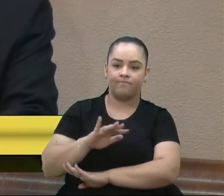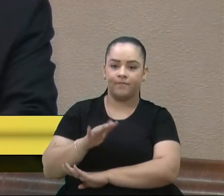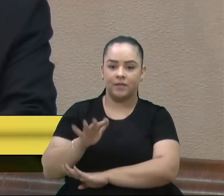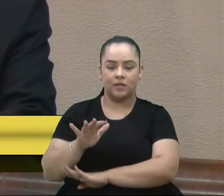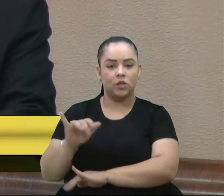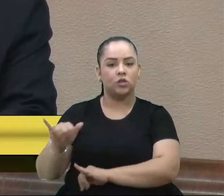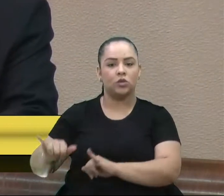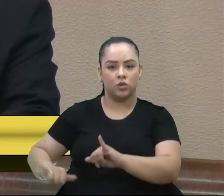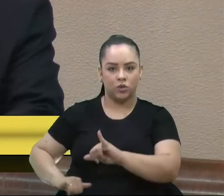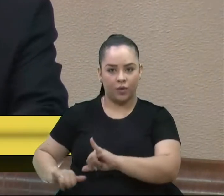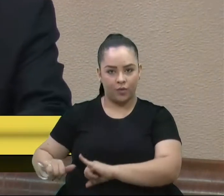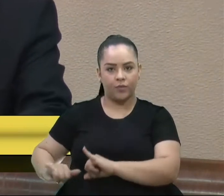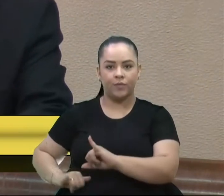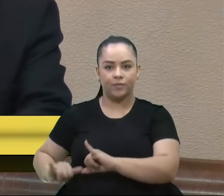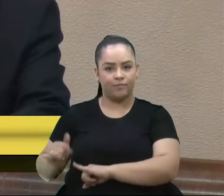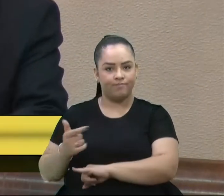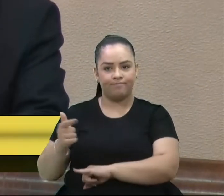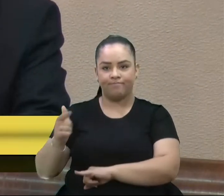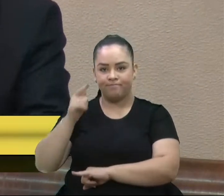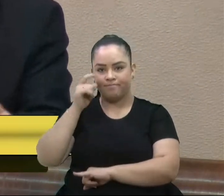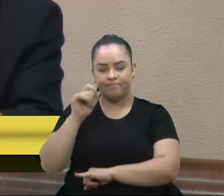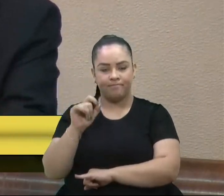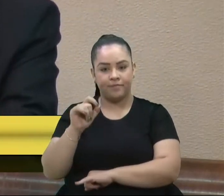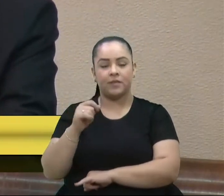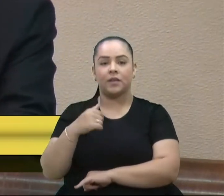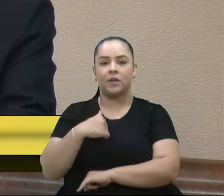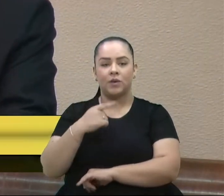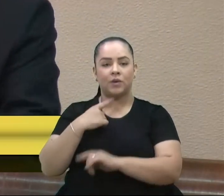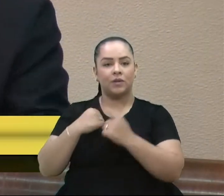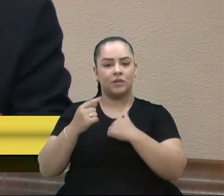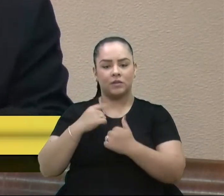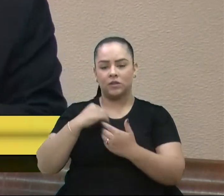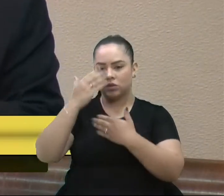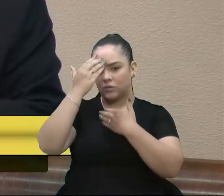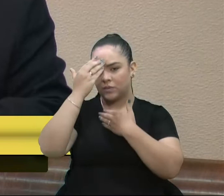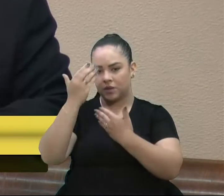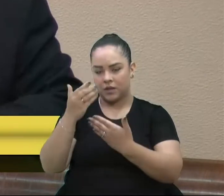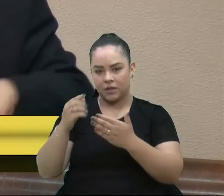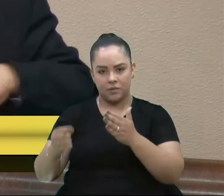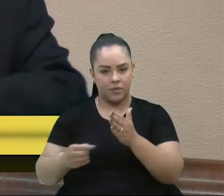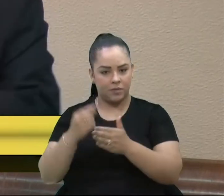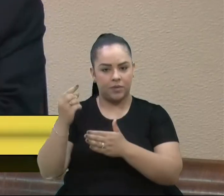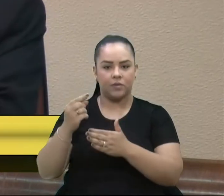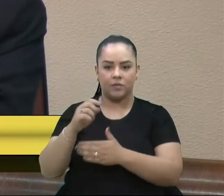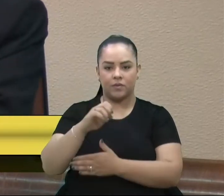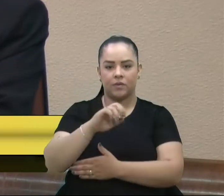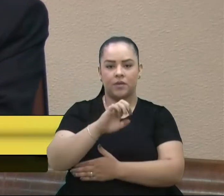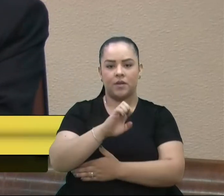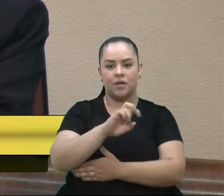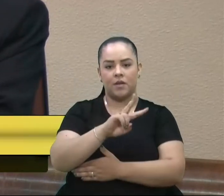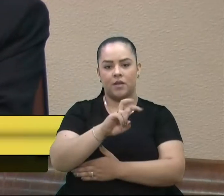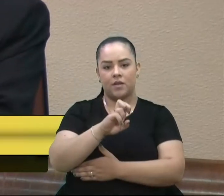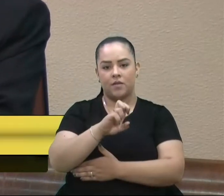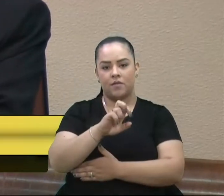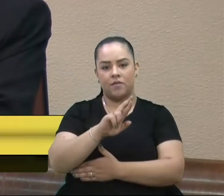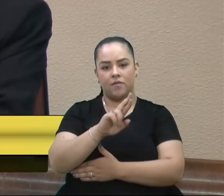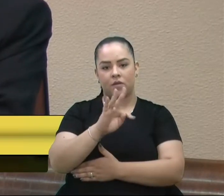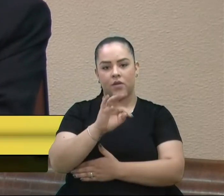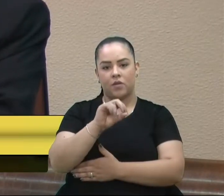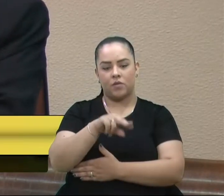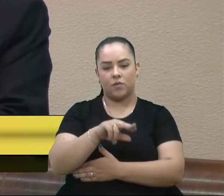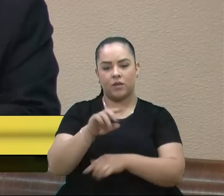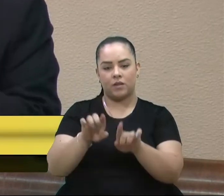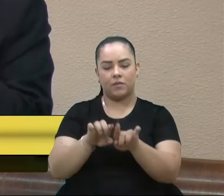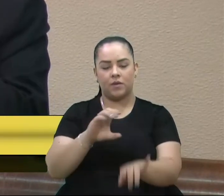sofre consequências. Por isso, eu gostaria de agradecer, primeiramente, ao doutor Everton Panceira e à